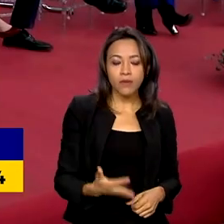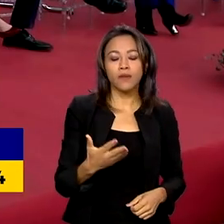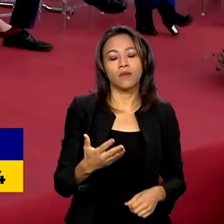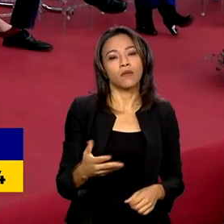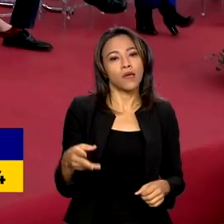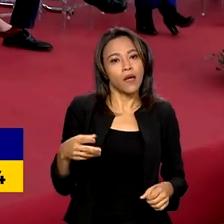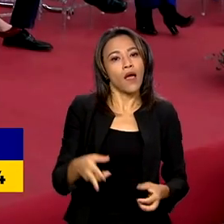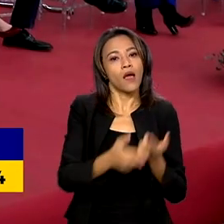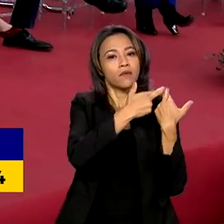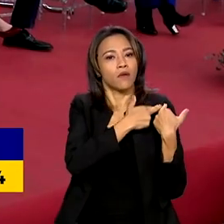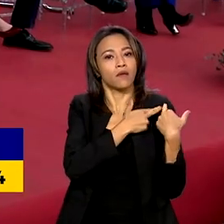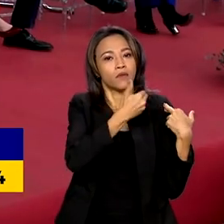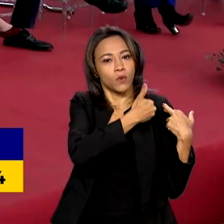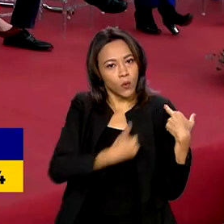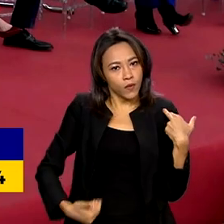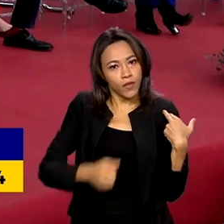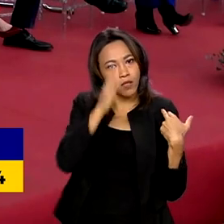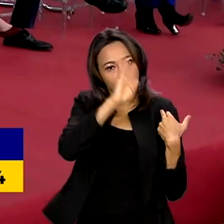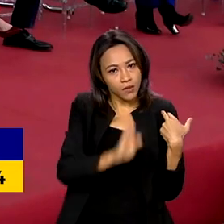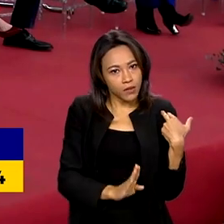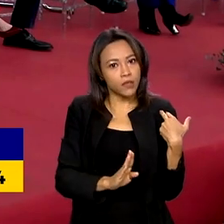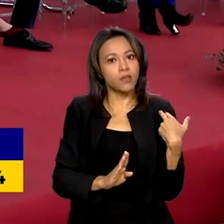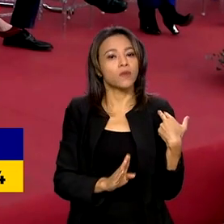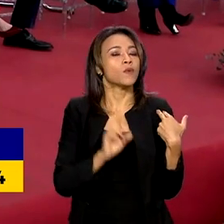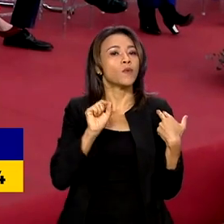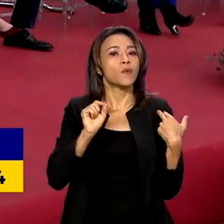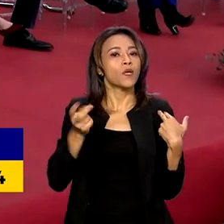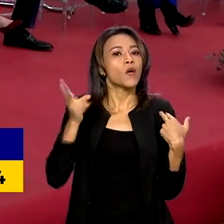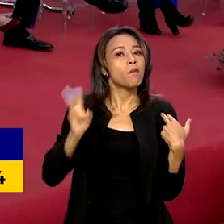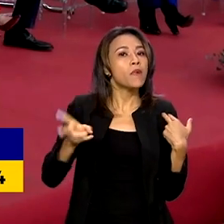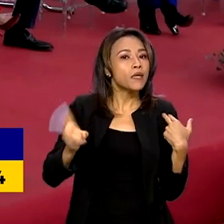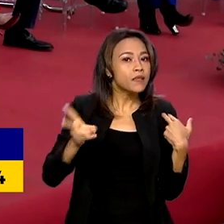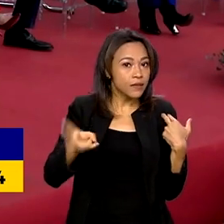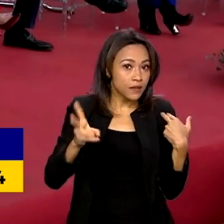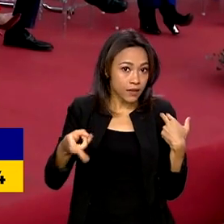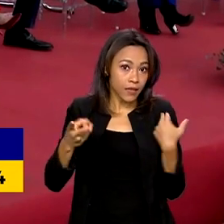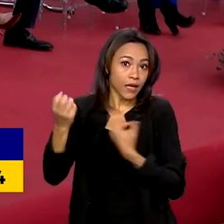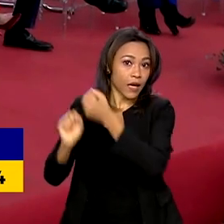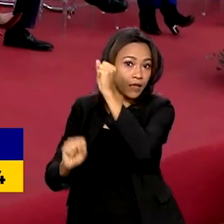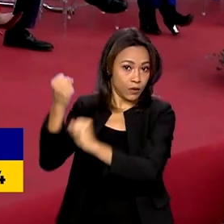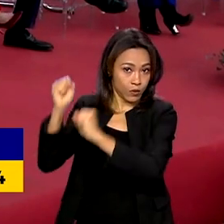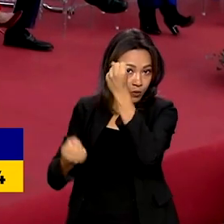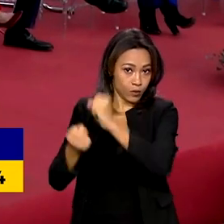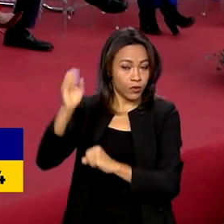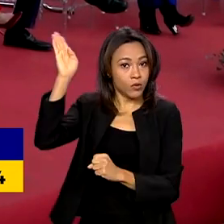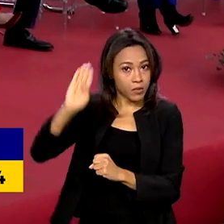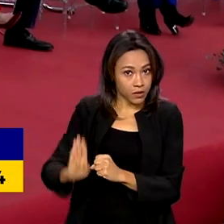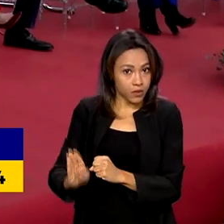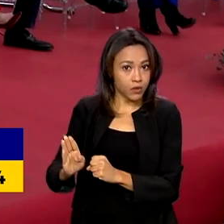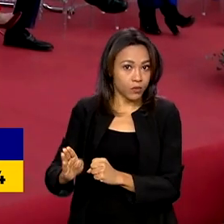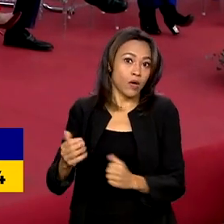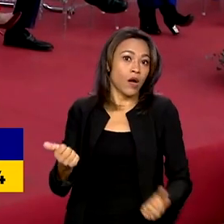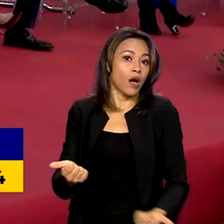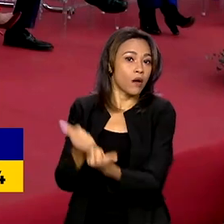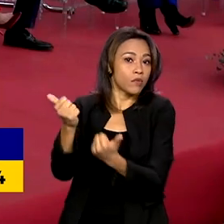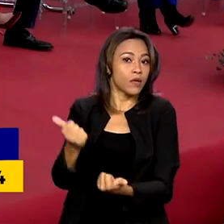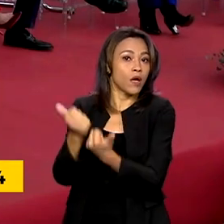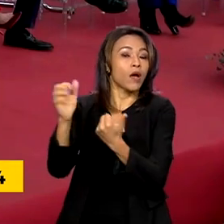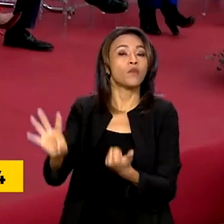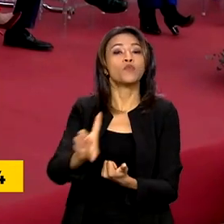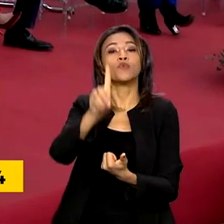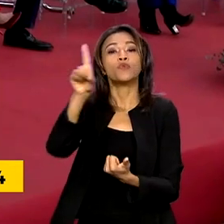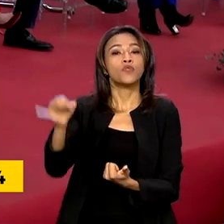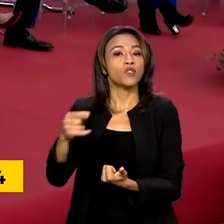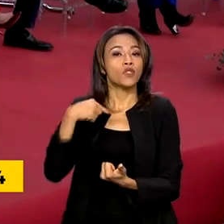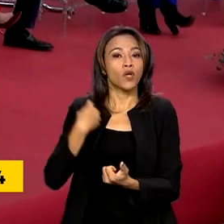garantir a sobrevivência da indústria brasileira para que a gente possa um dia ser